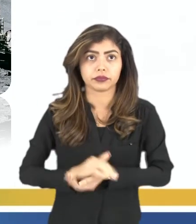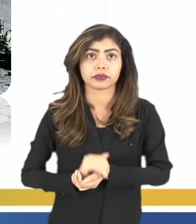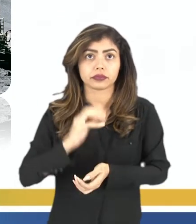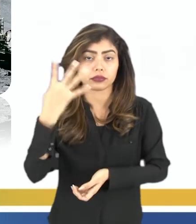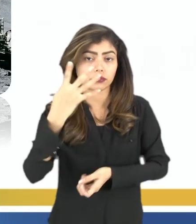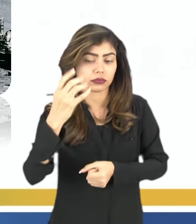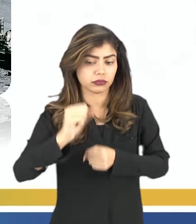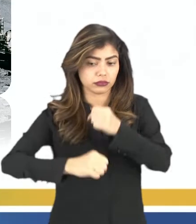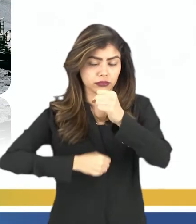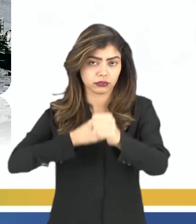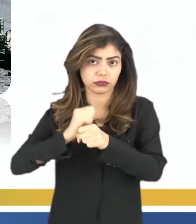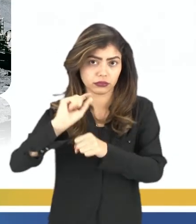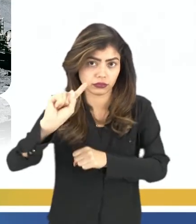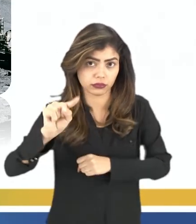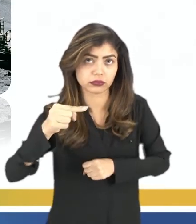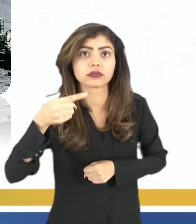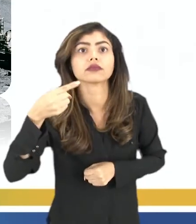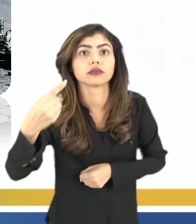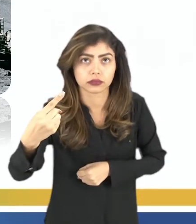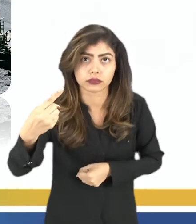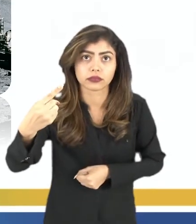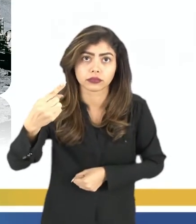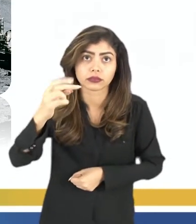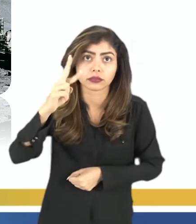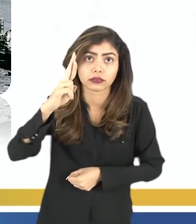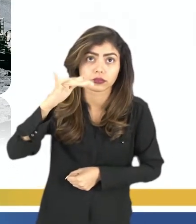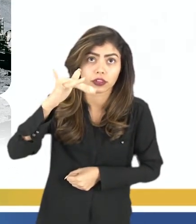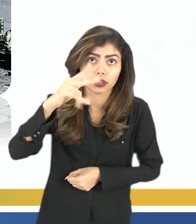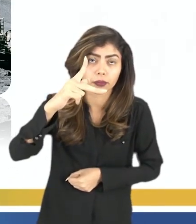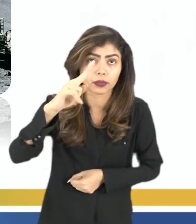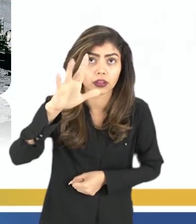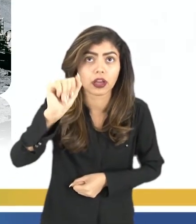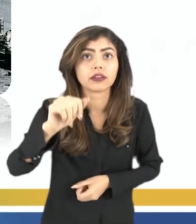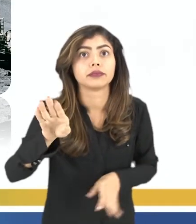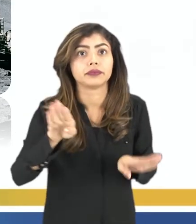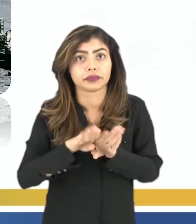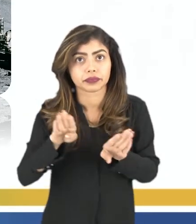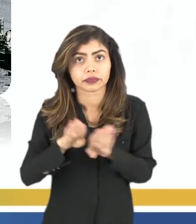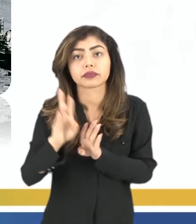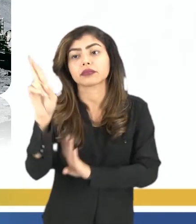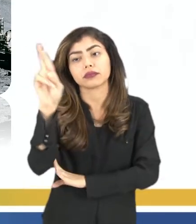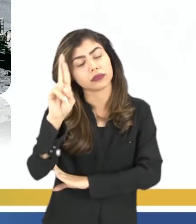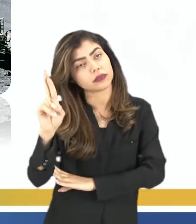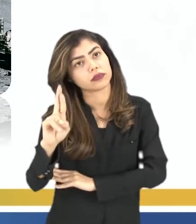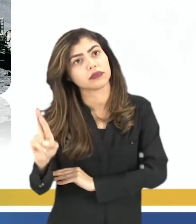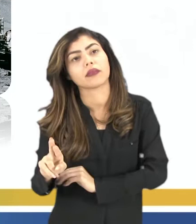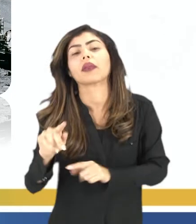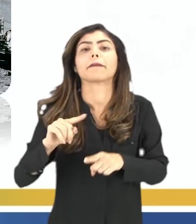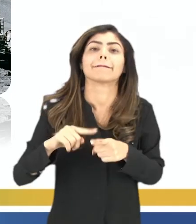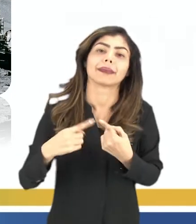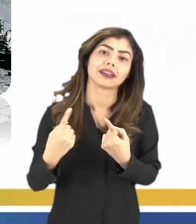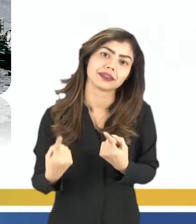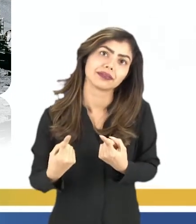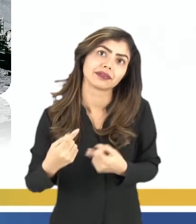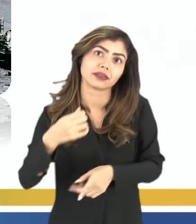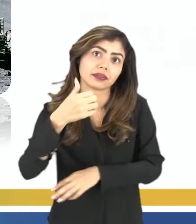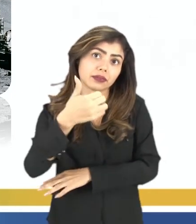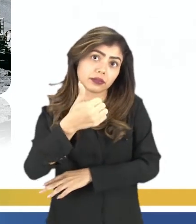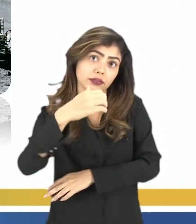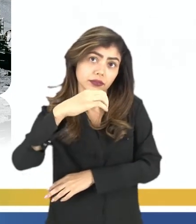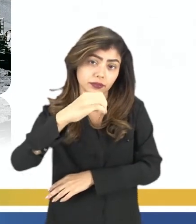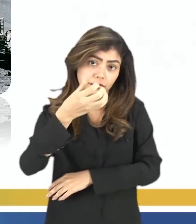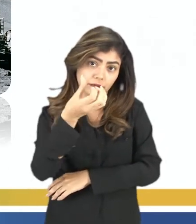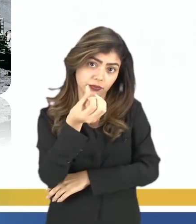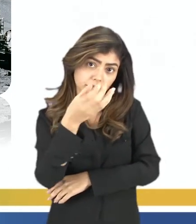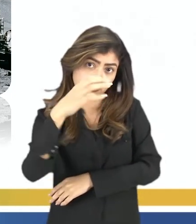anos depois, a gente tem o primeiro voo espacial tripulado, tripulado por um astronauta, também russo, mas, é em 1969,